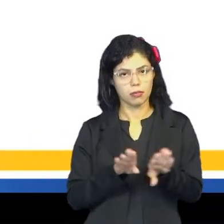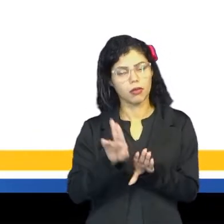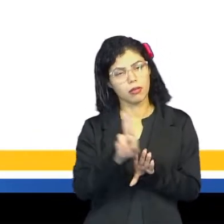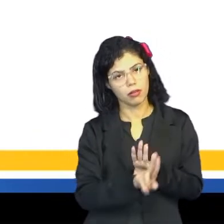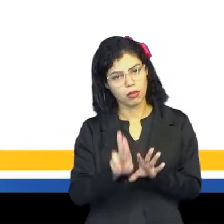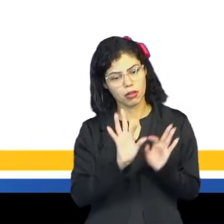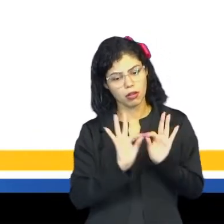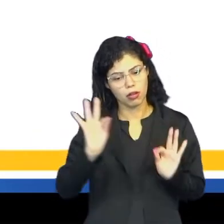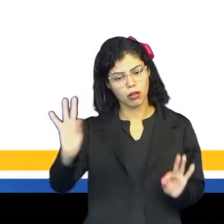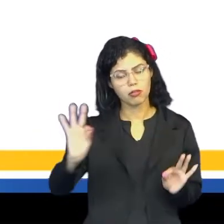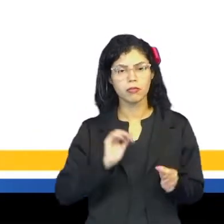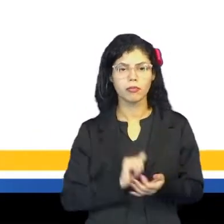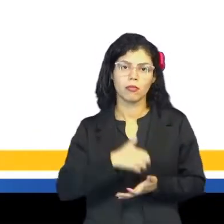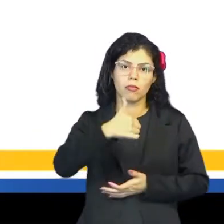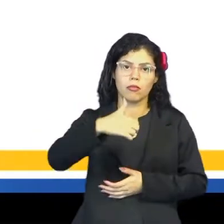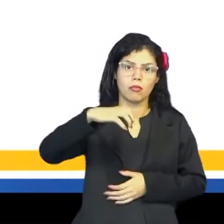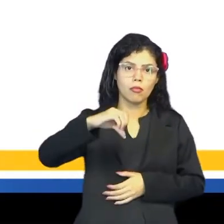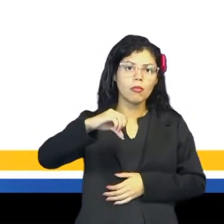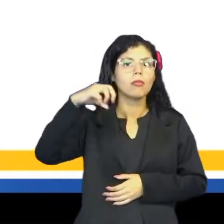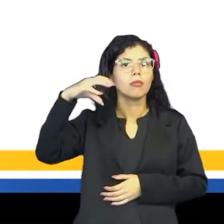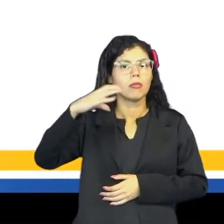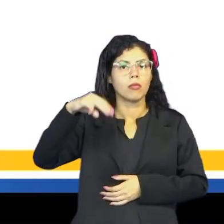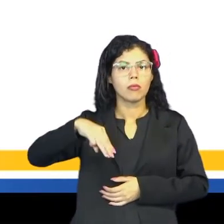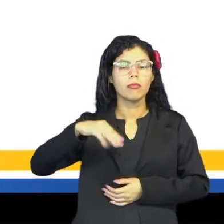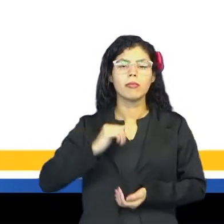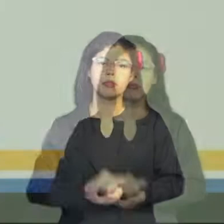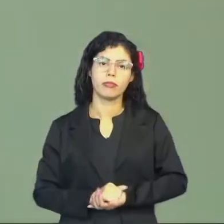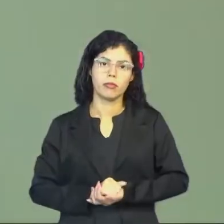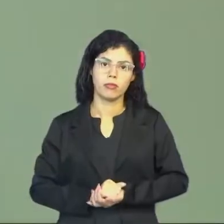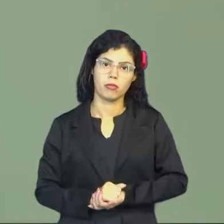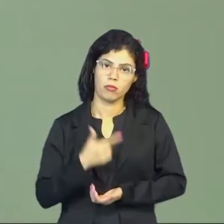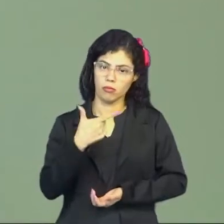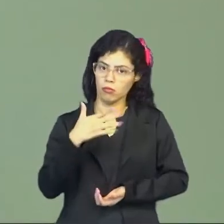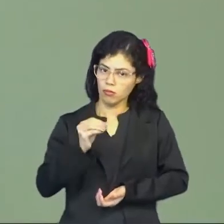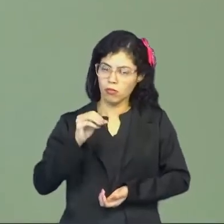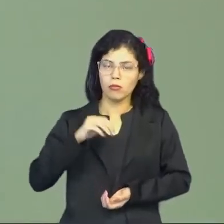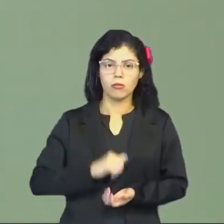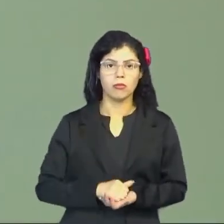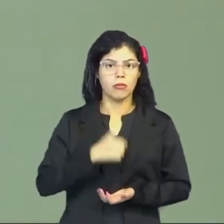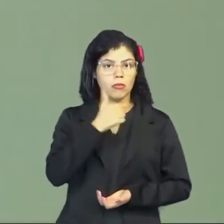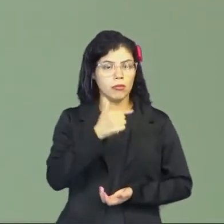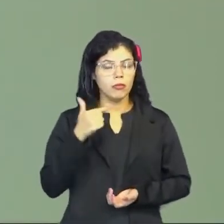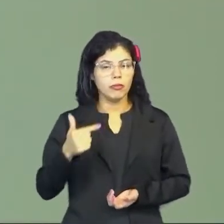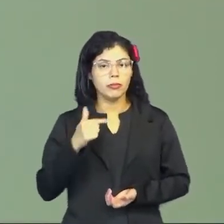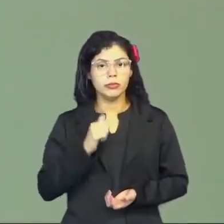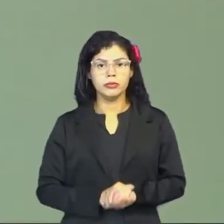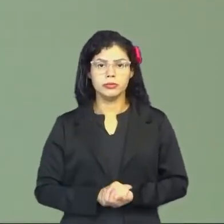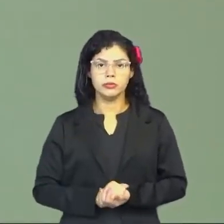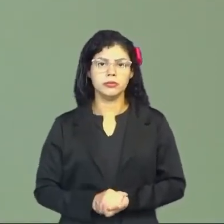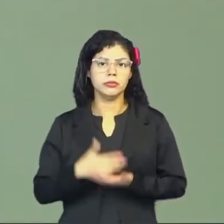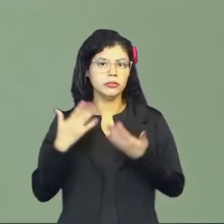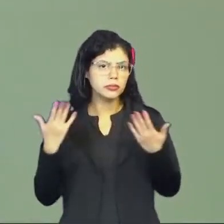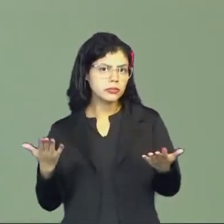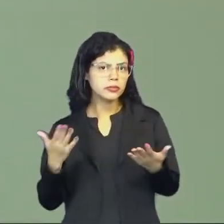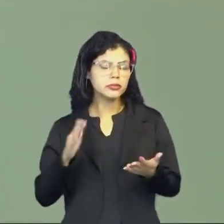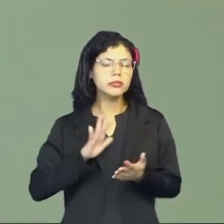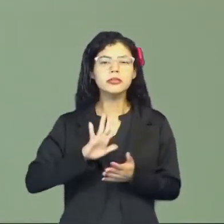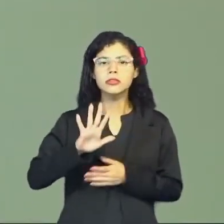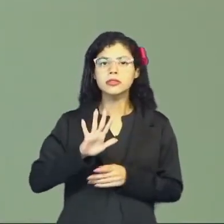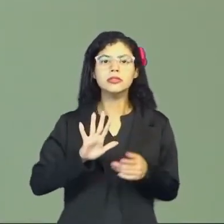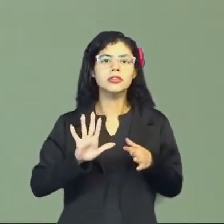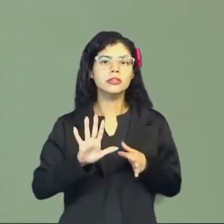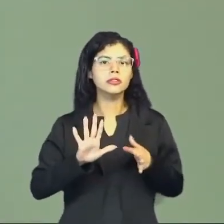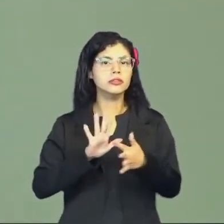pessoas que tem um palmo como 19 centímetros, 18 centímetros, 20, 22. Então, o palmo